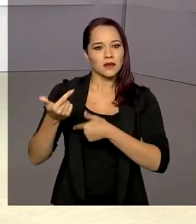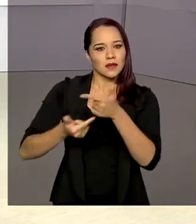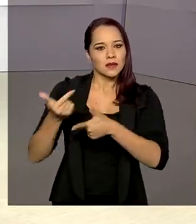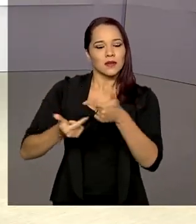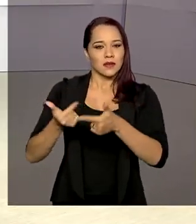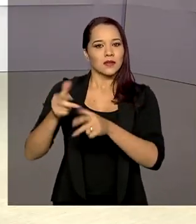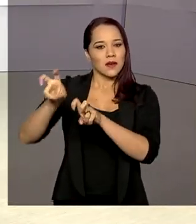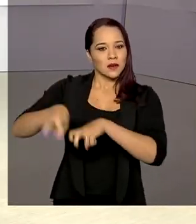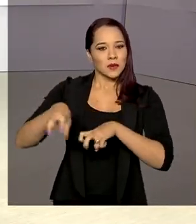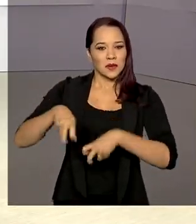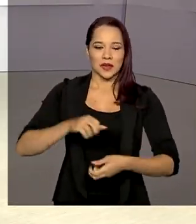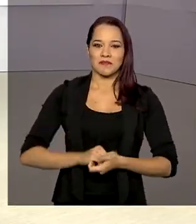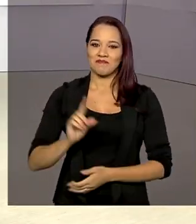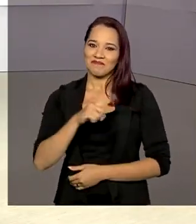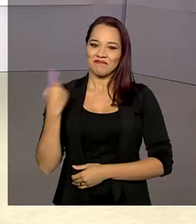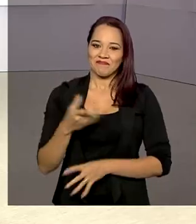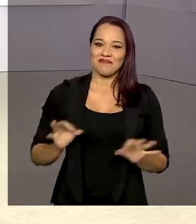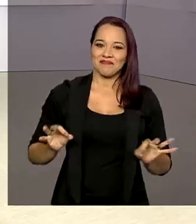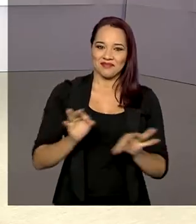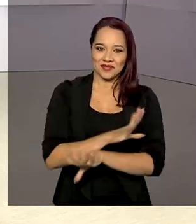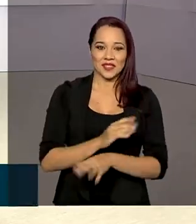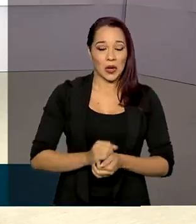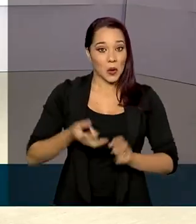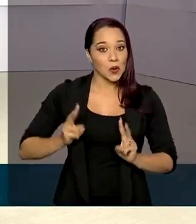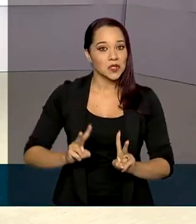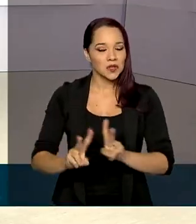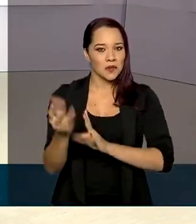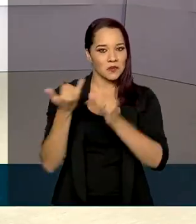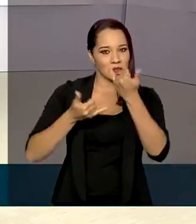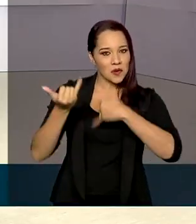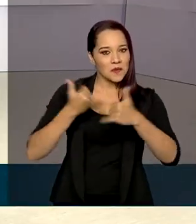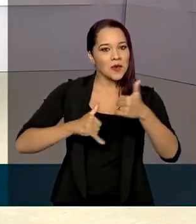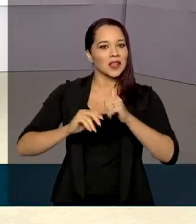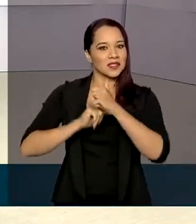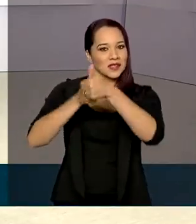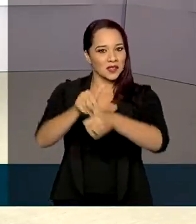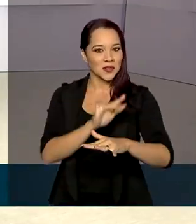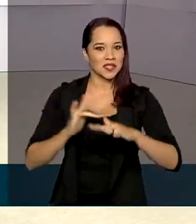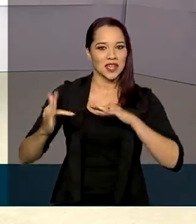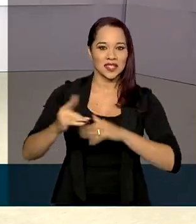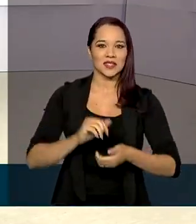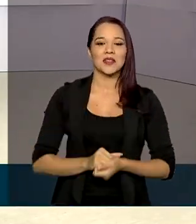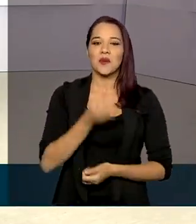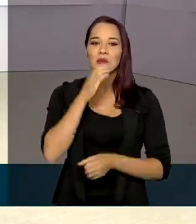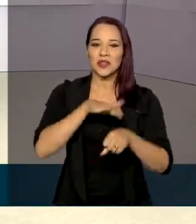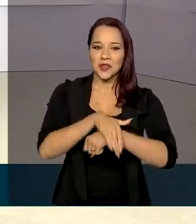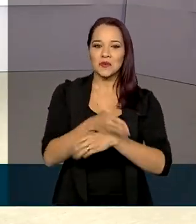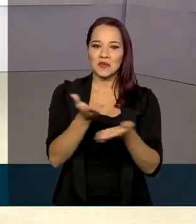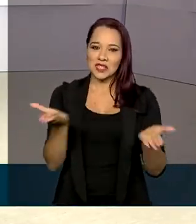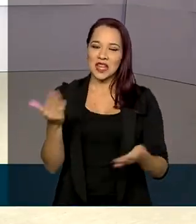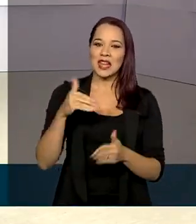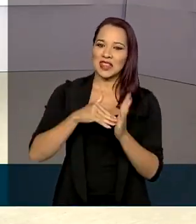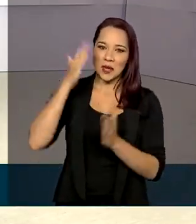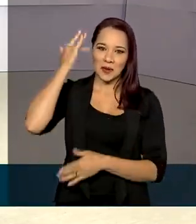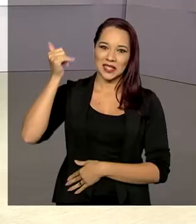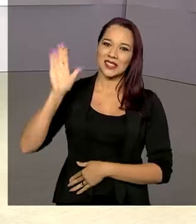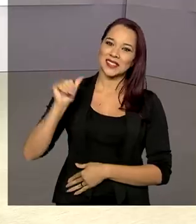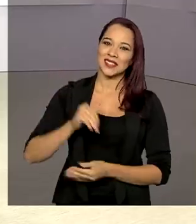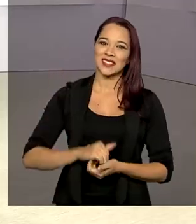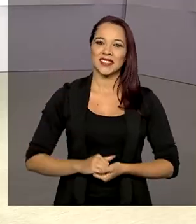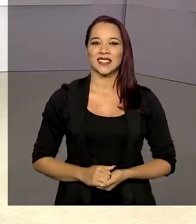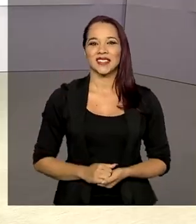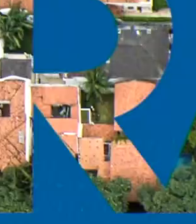e agropecuária. A gente fica por aqui. Continue bem informado seguindo as nossas redes sociais. Uma boa noite para você e até amanhã.